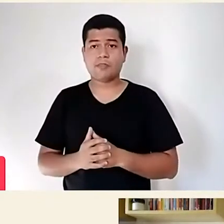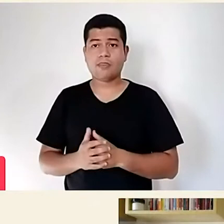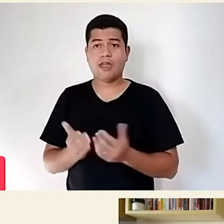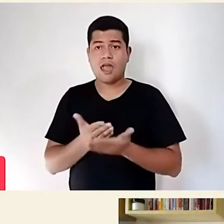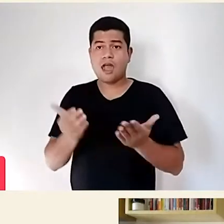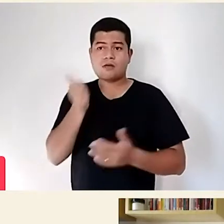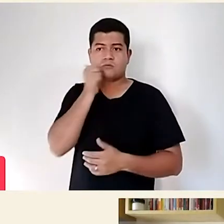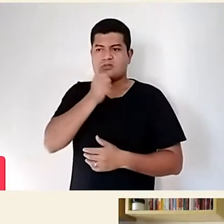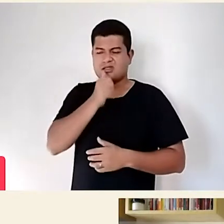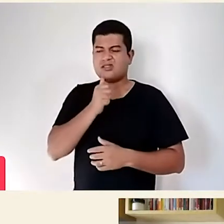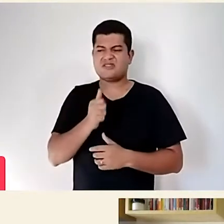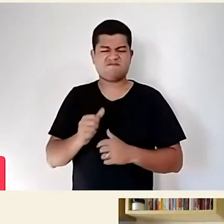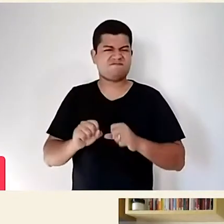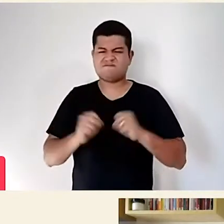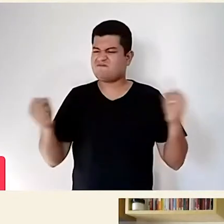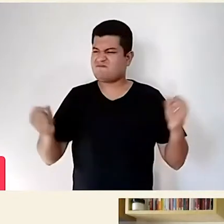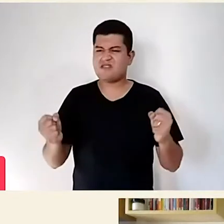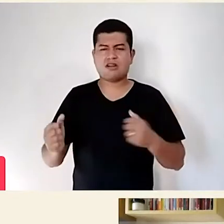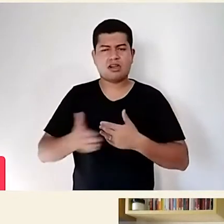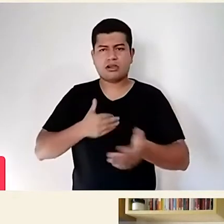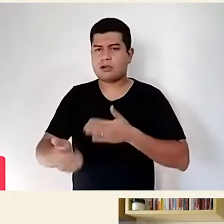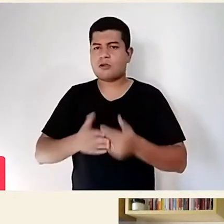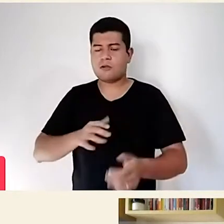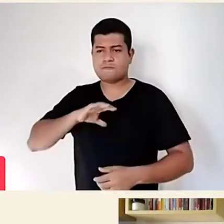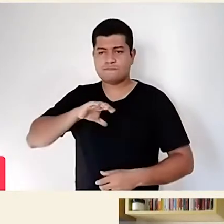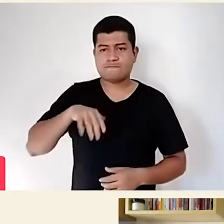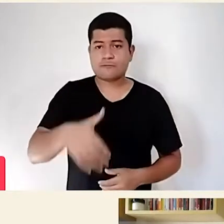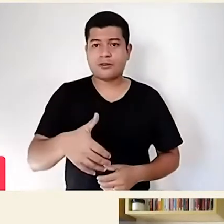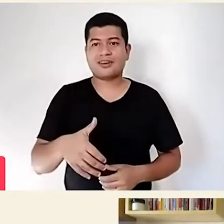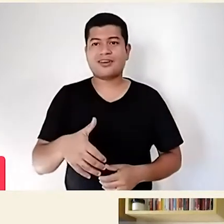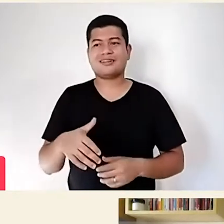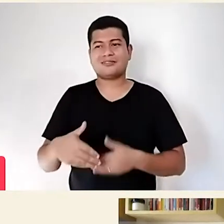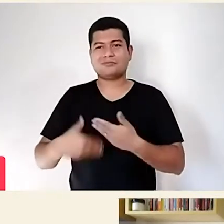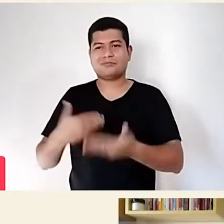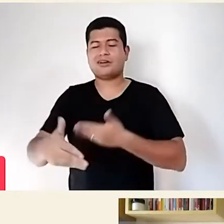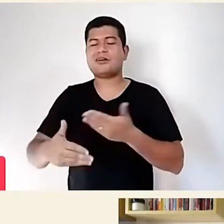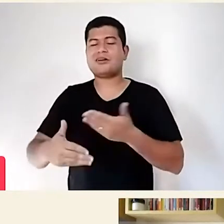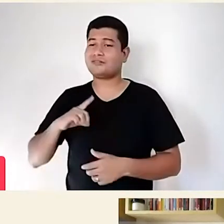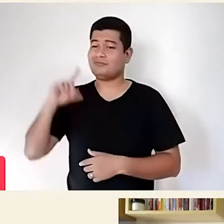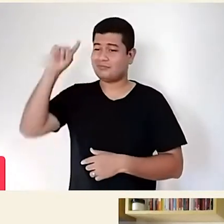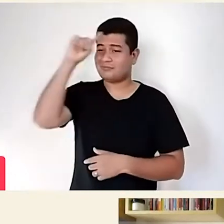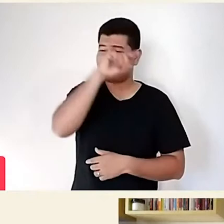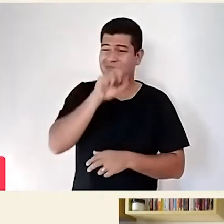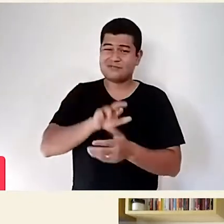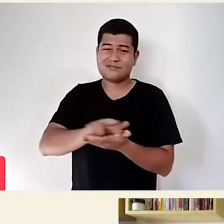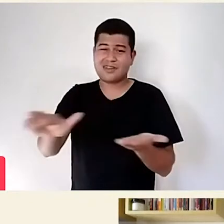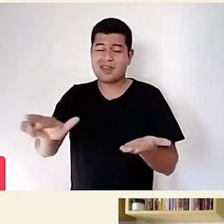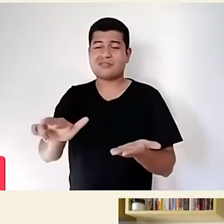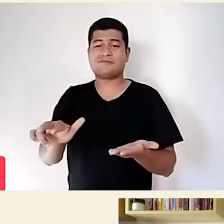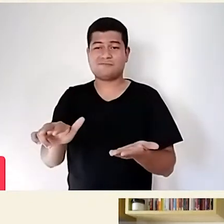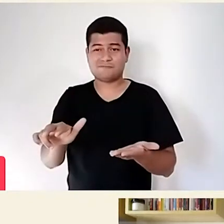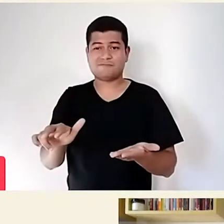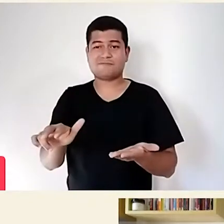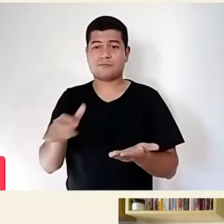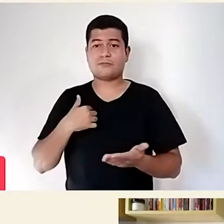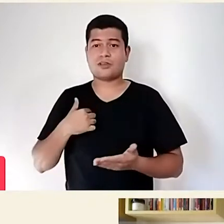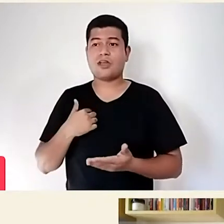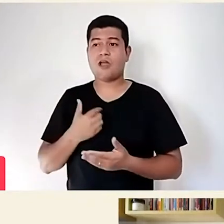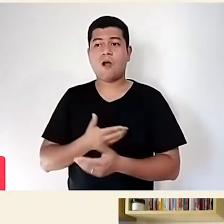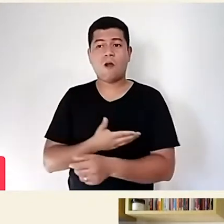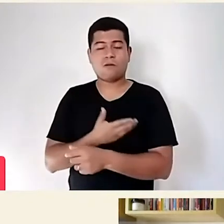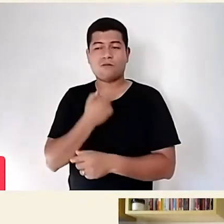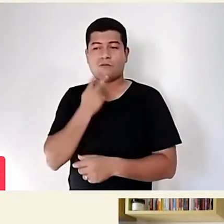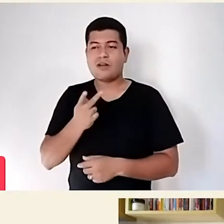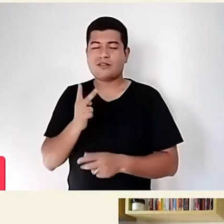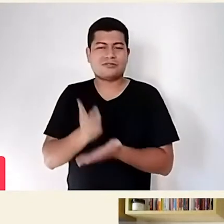atravessar esse mundo vão enfrentar várias dificuldades. Eu costumo dizer que só as mulheres extraordinárias vão para a